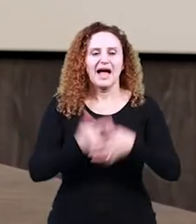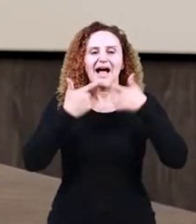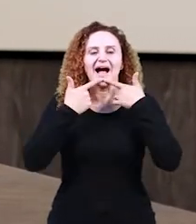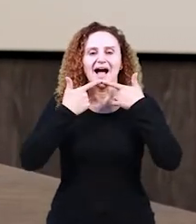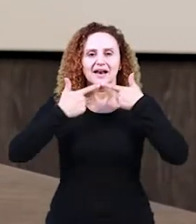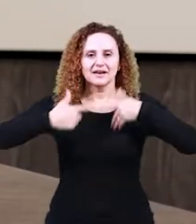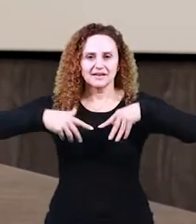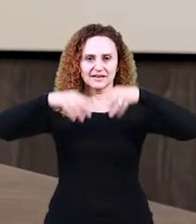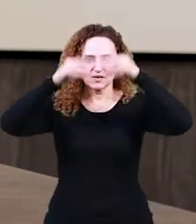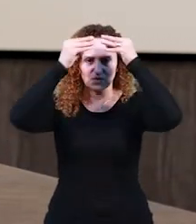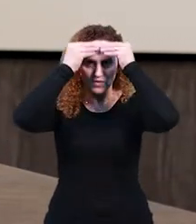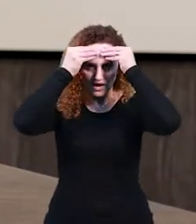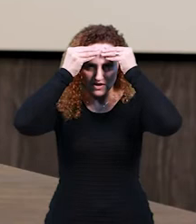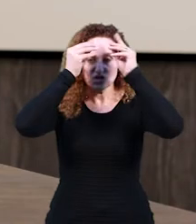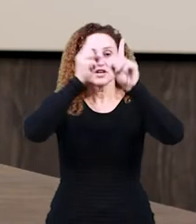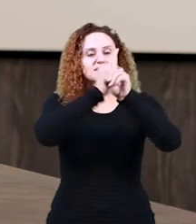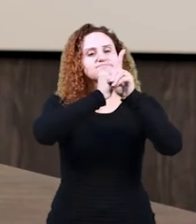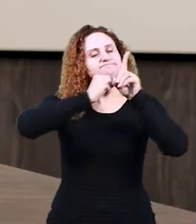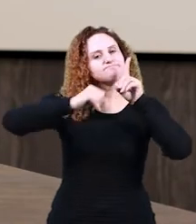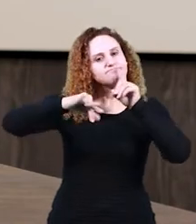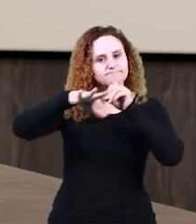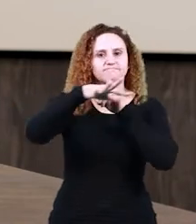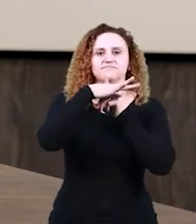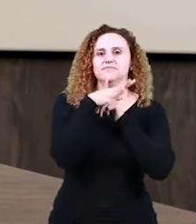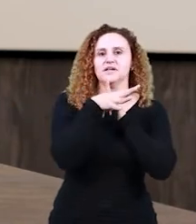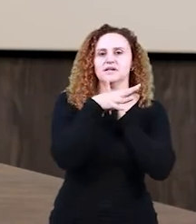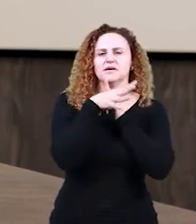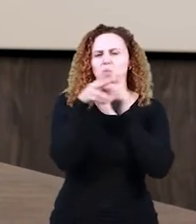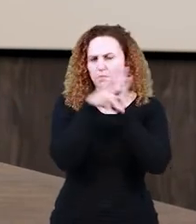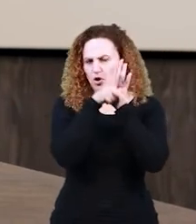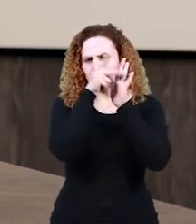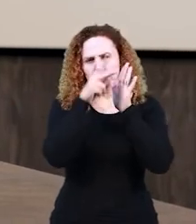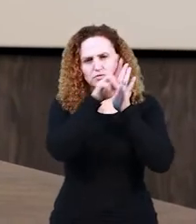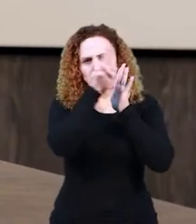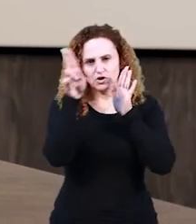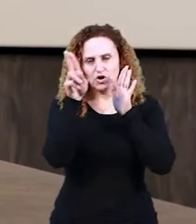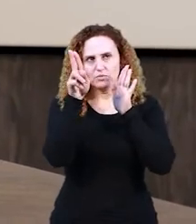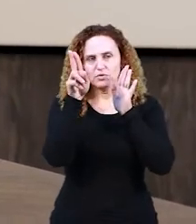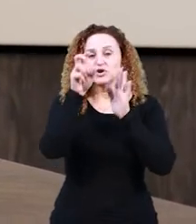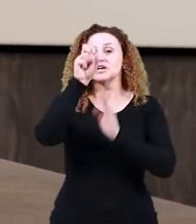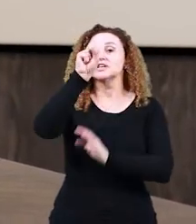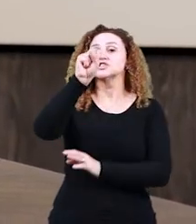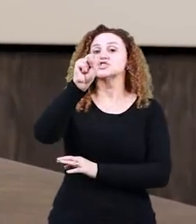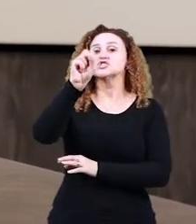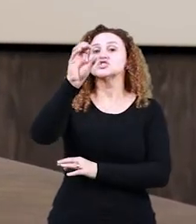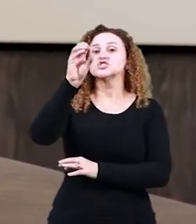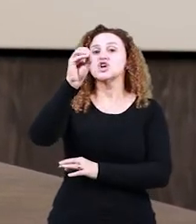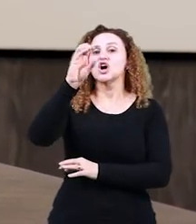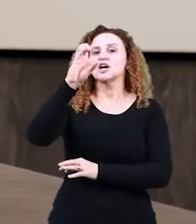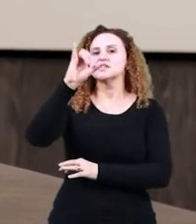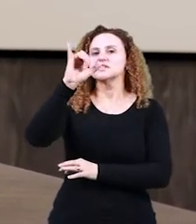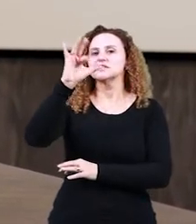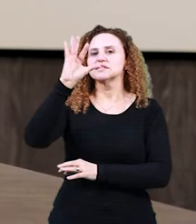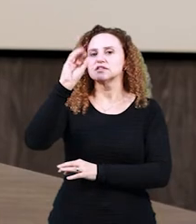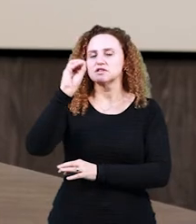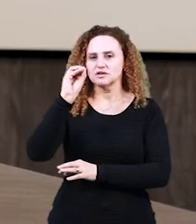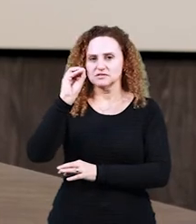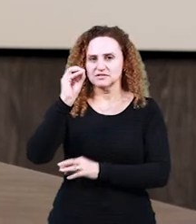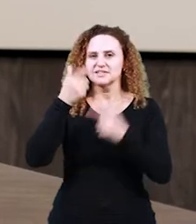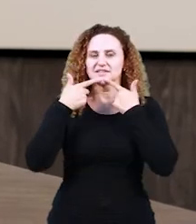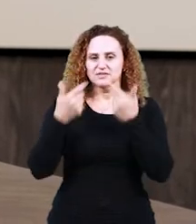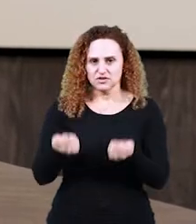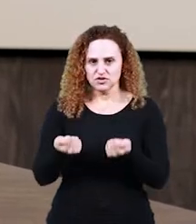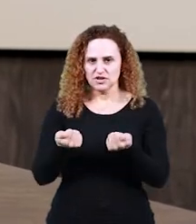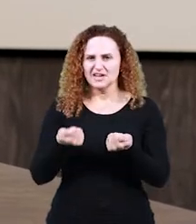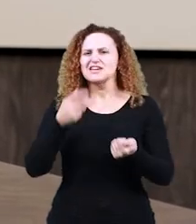linguagem e sociedade. Vejam que o próprio nome da teoria sociolinguística já aponta para essa relação entre